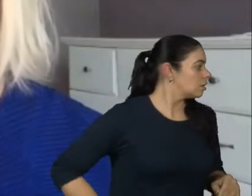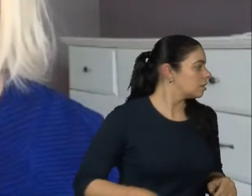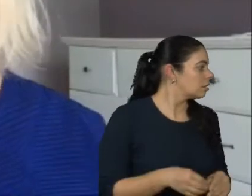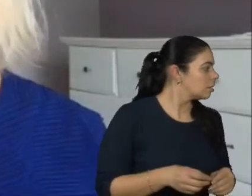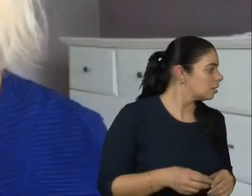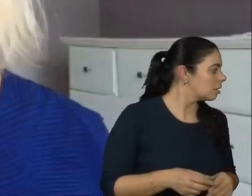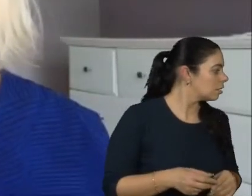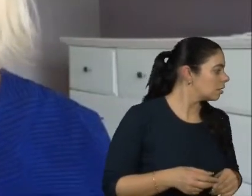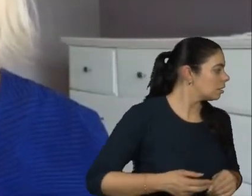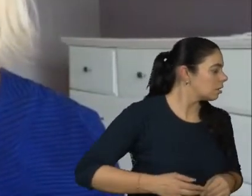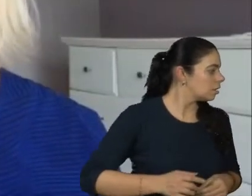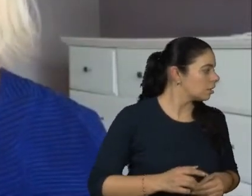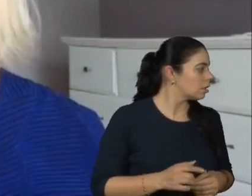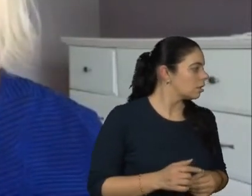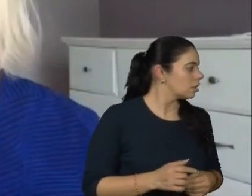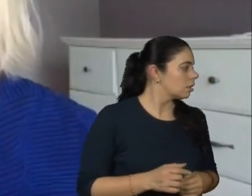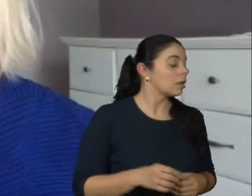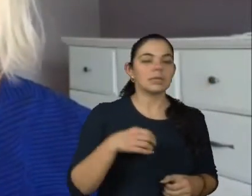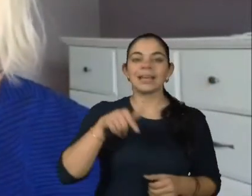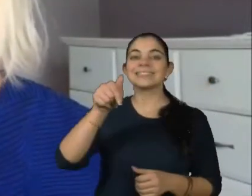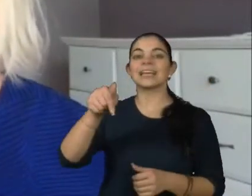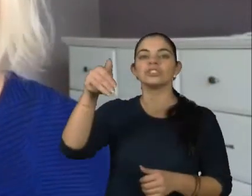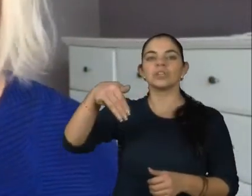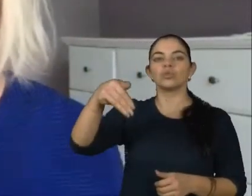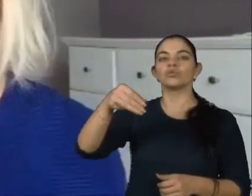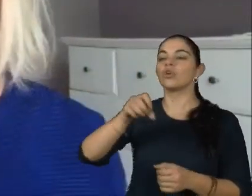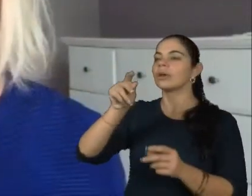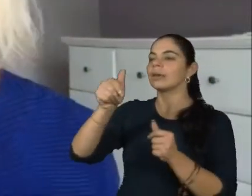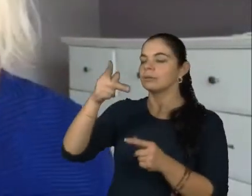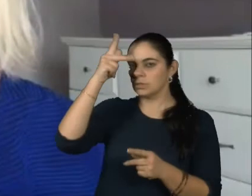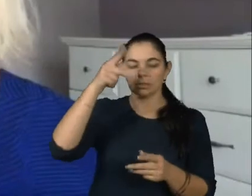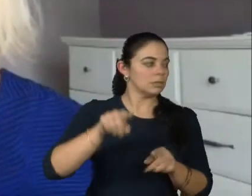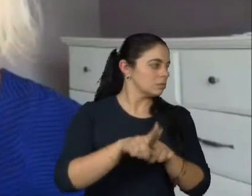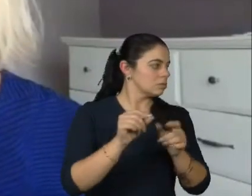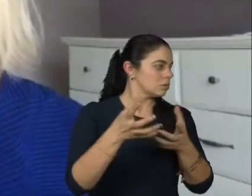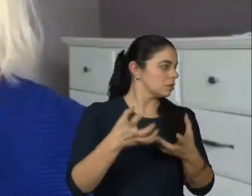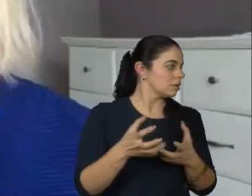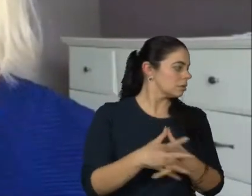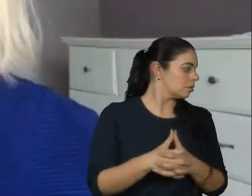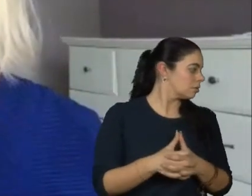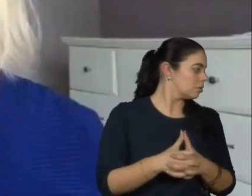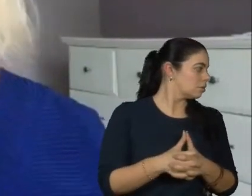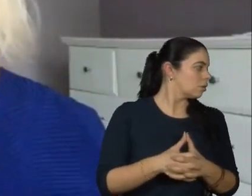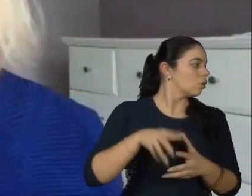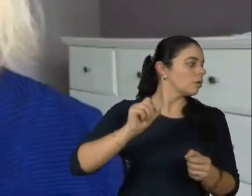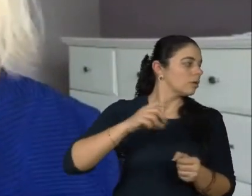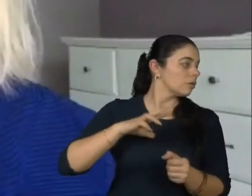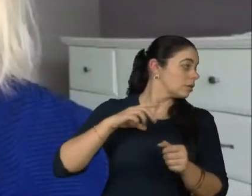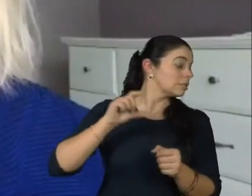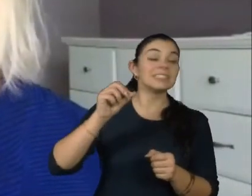sete minutos, tá? Sete minutos. Ok, ok, grata. E o que que é isso, gente? Mesmo que